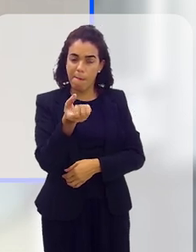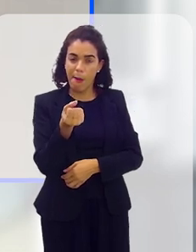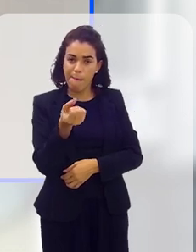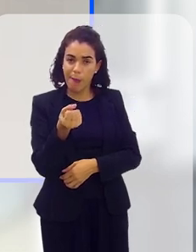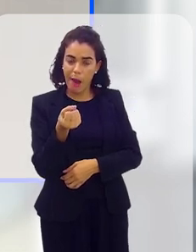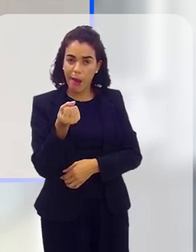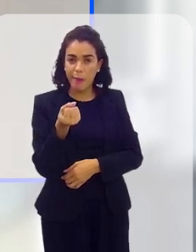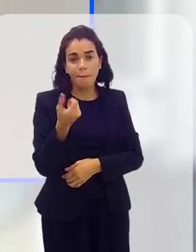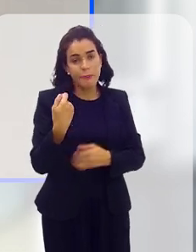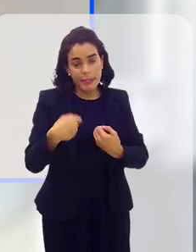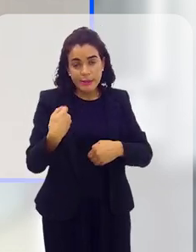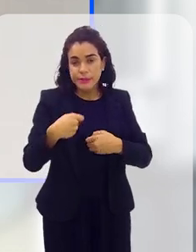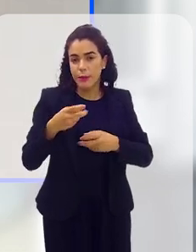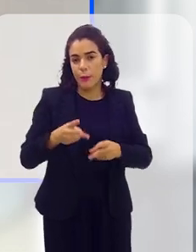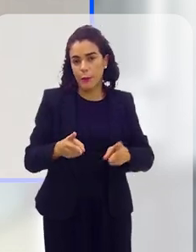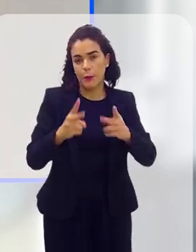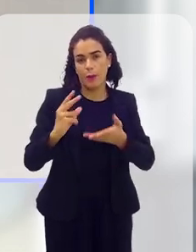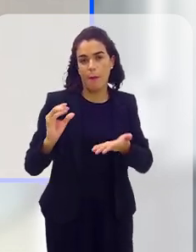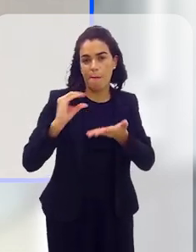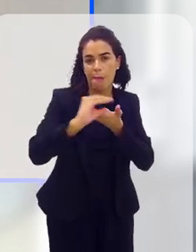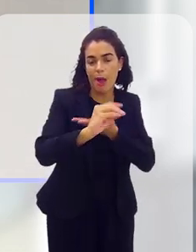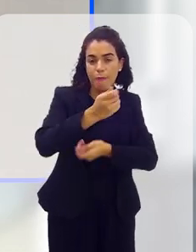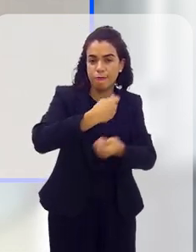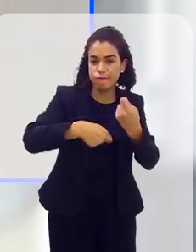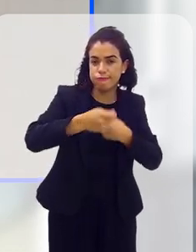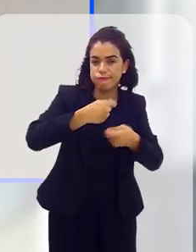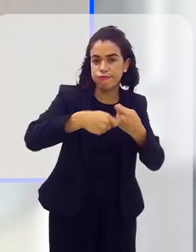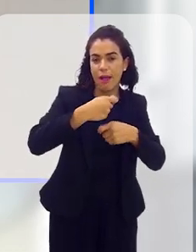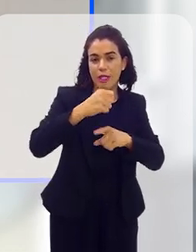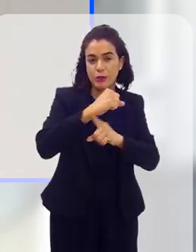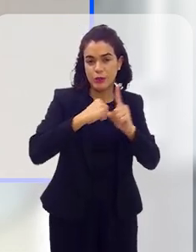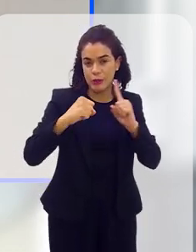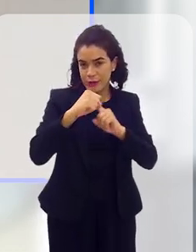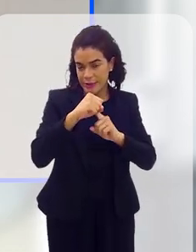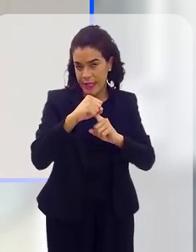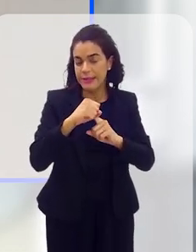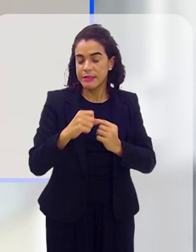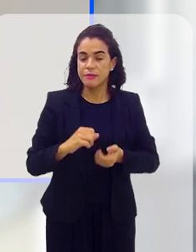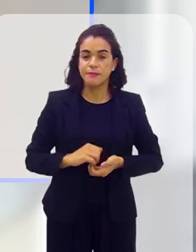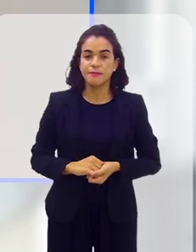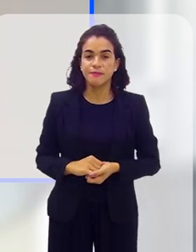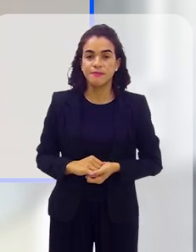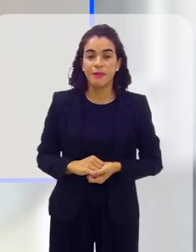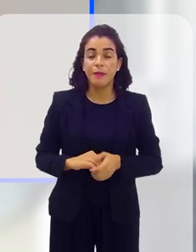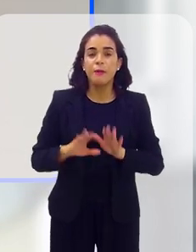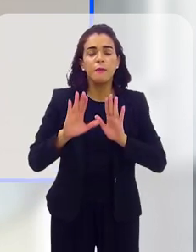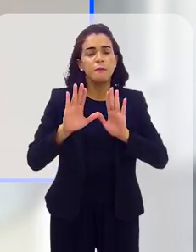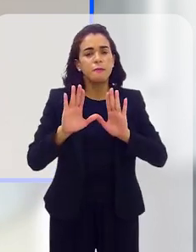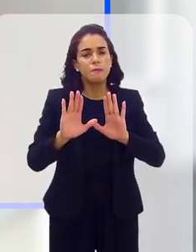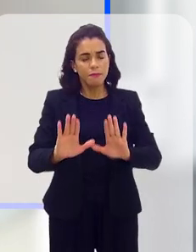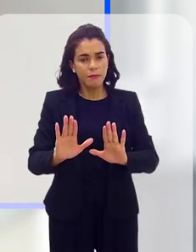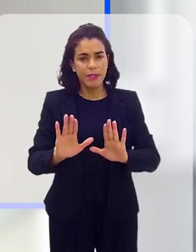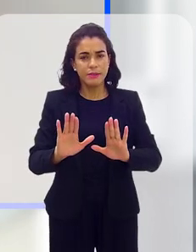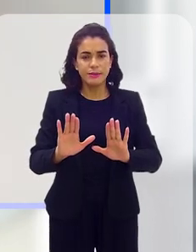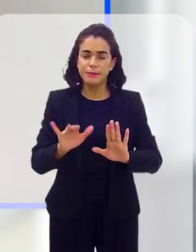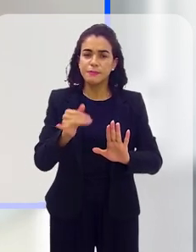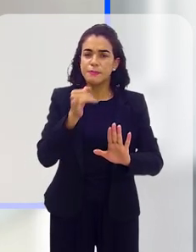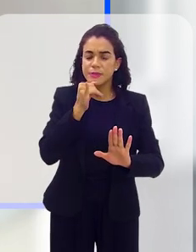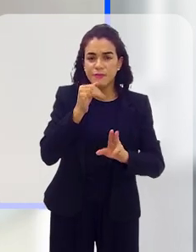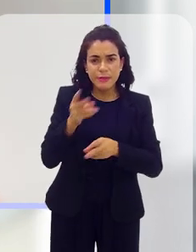de recurso para poder movimentar os seus objetivos sociais, digamos assim. Mas